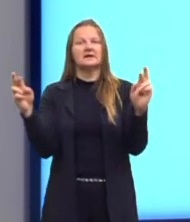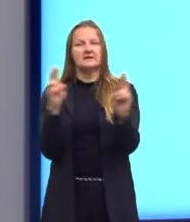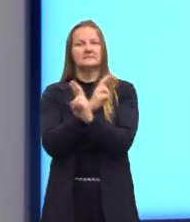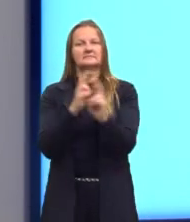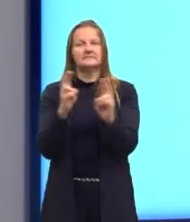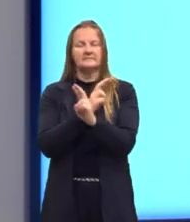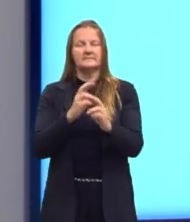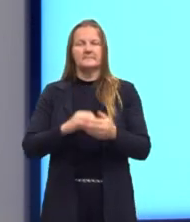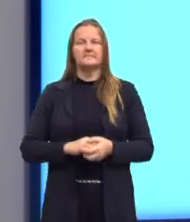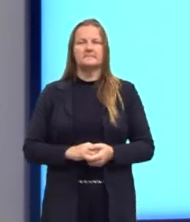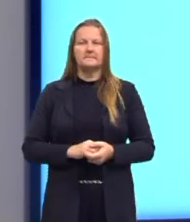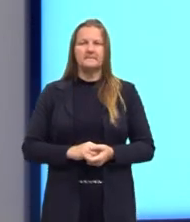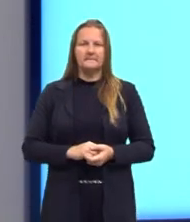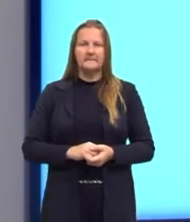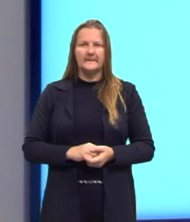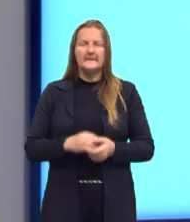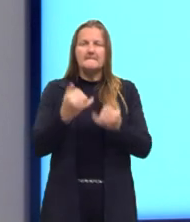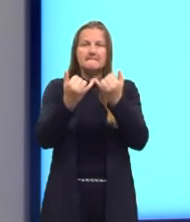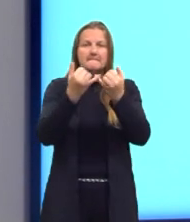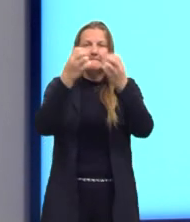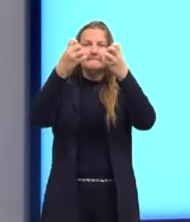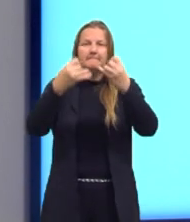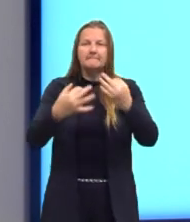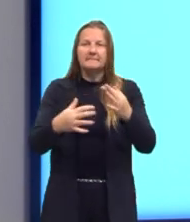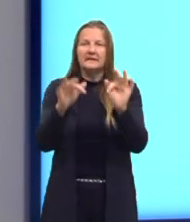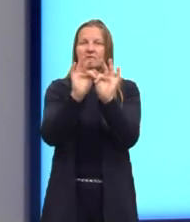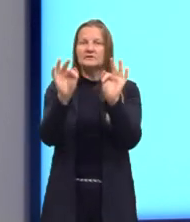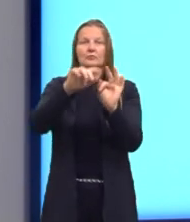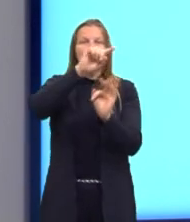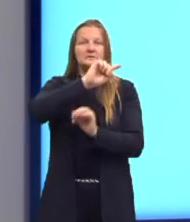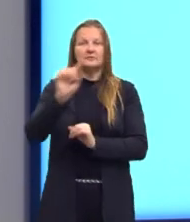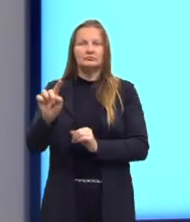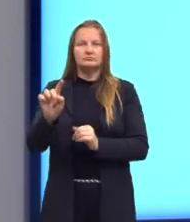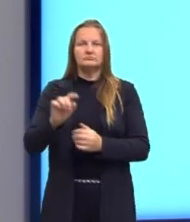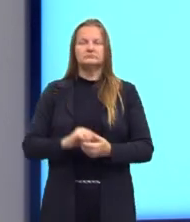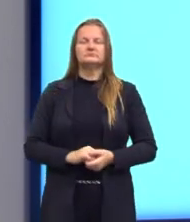esses dois exemplos não são funções.